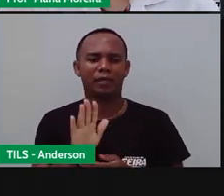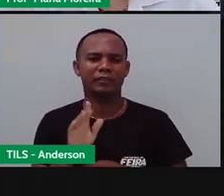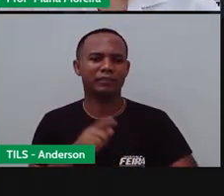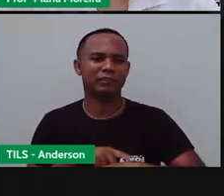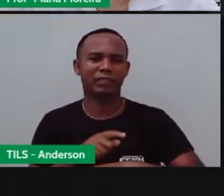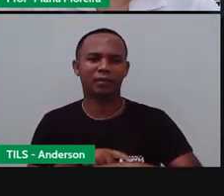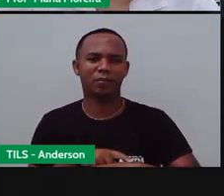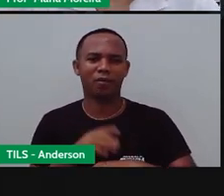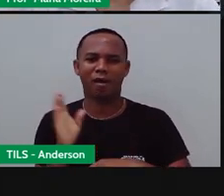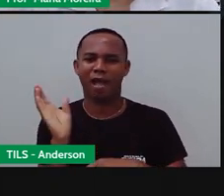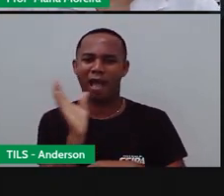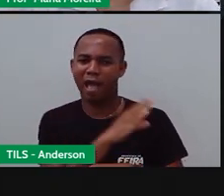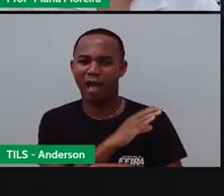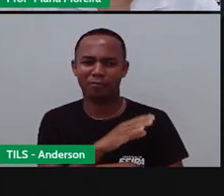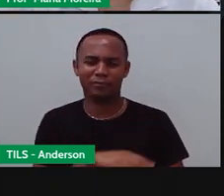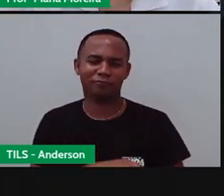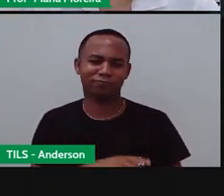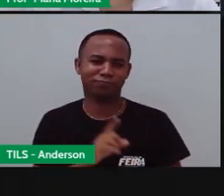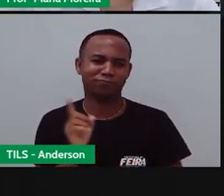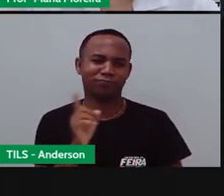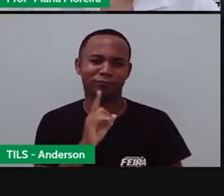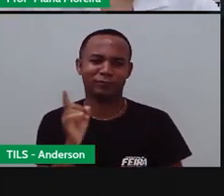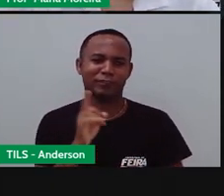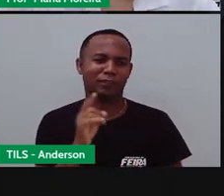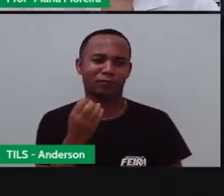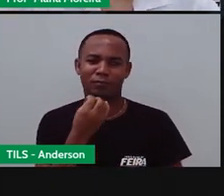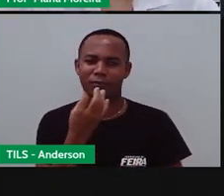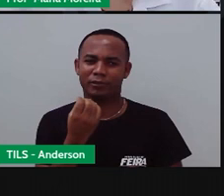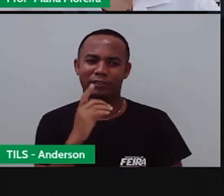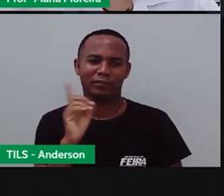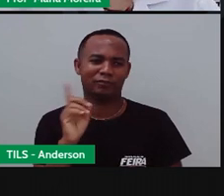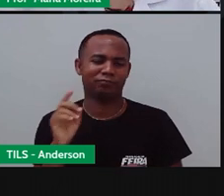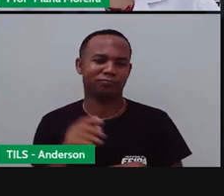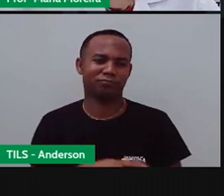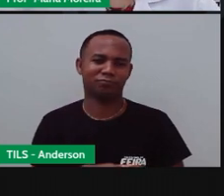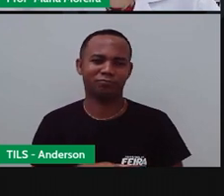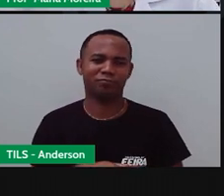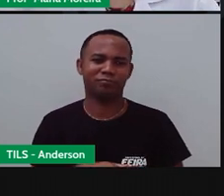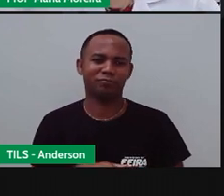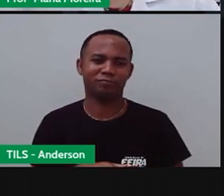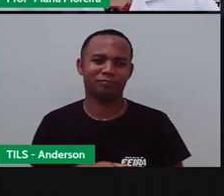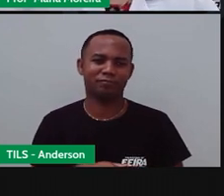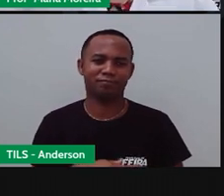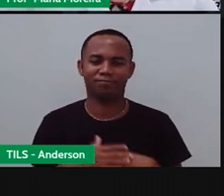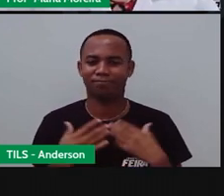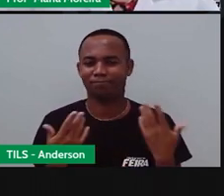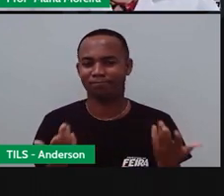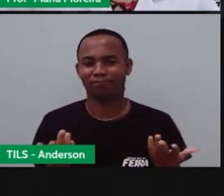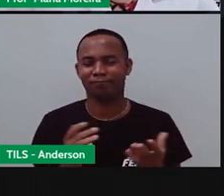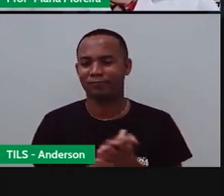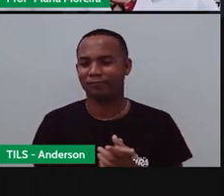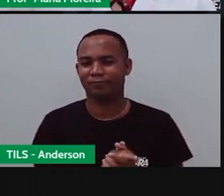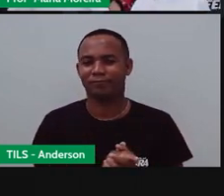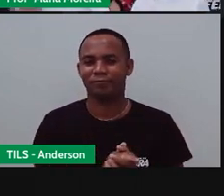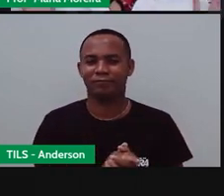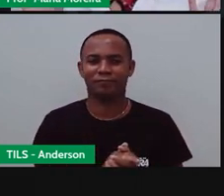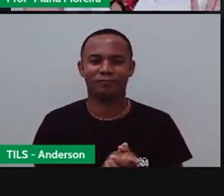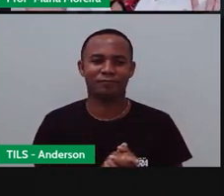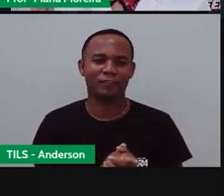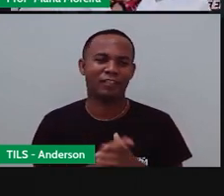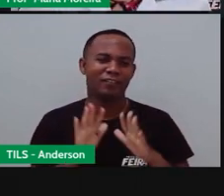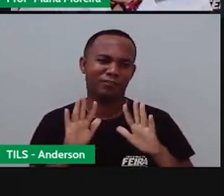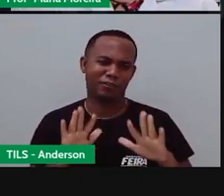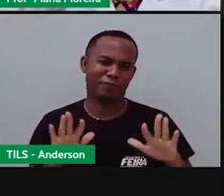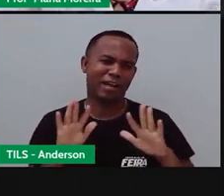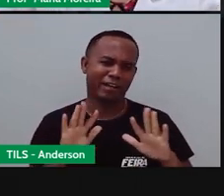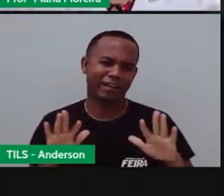Vocês iriam aproveitar A infância de vocês? Será? E aí, Anderson Você quer que o tempo Vá